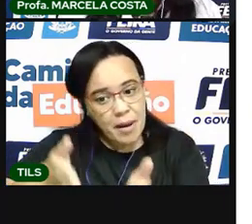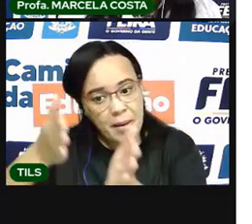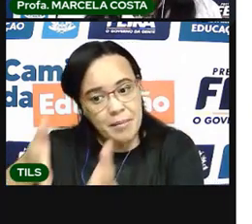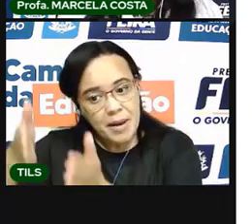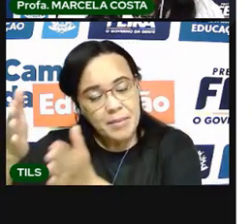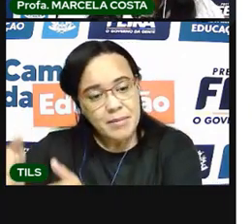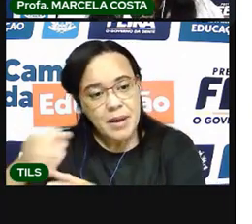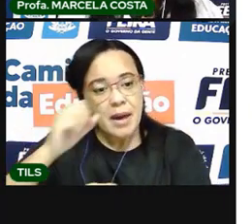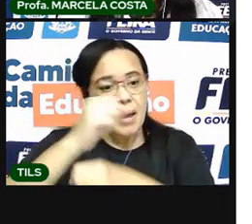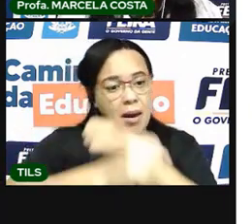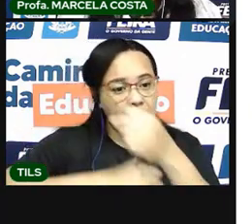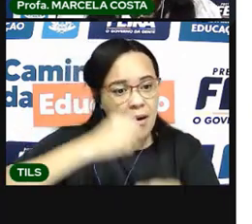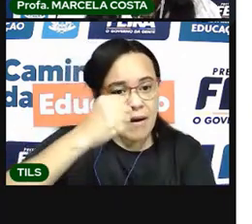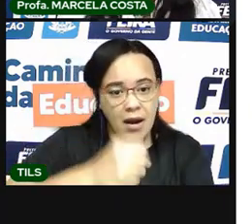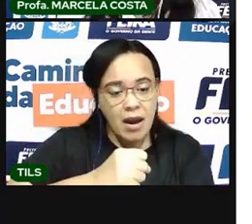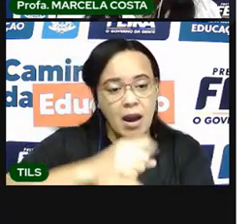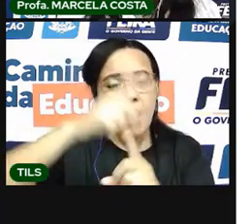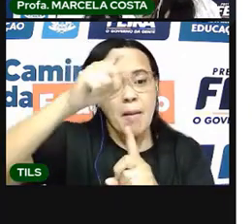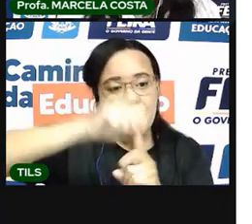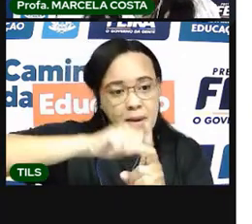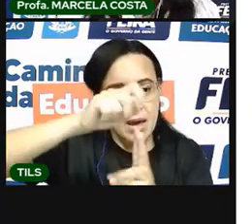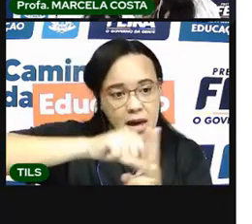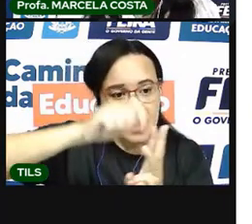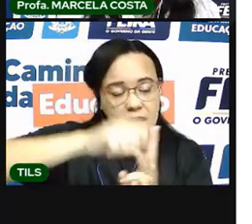ano, em dias da semana.